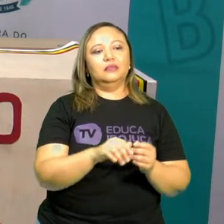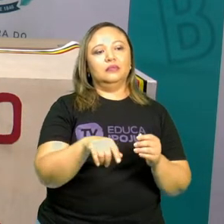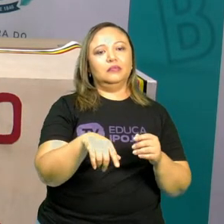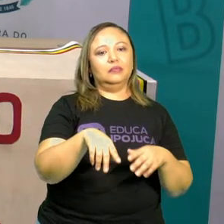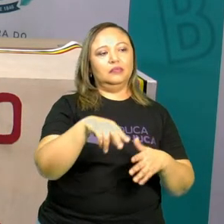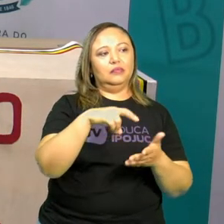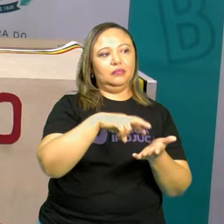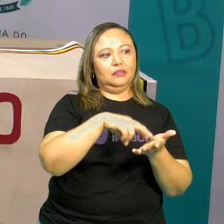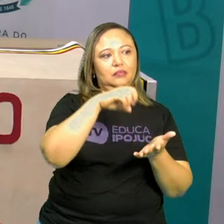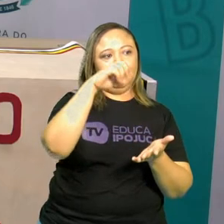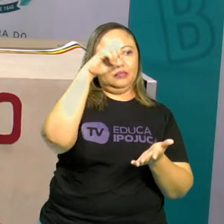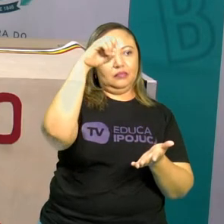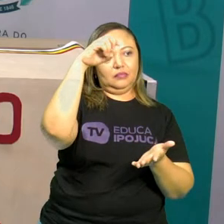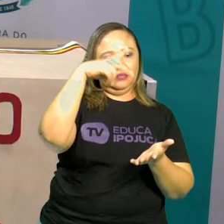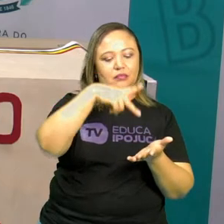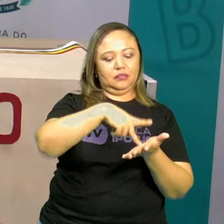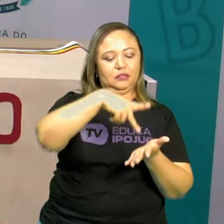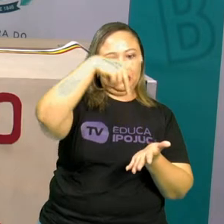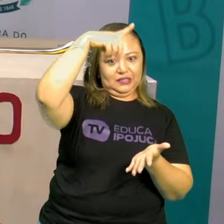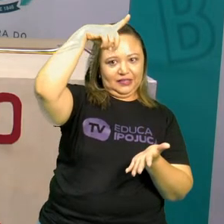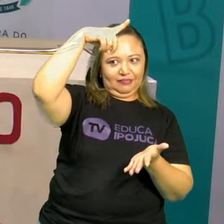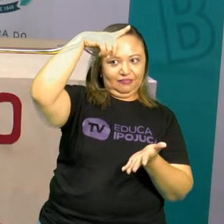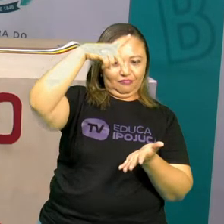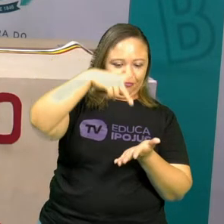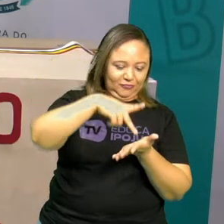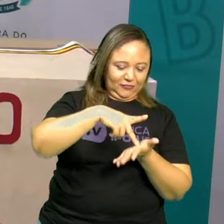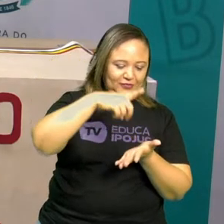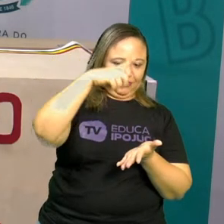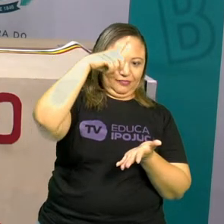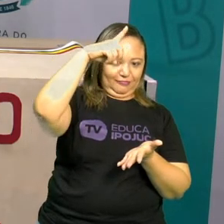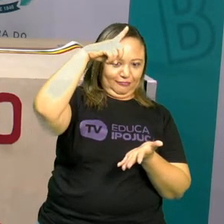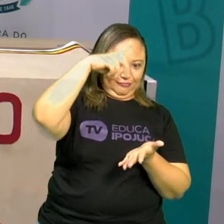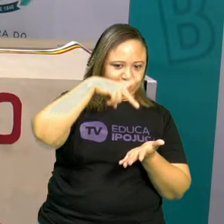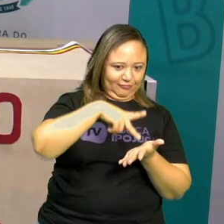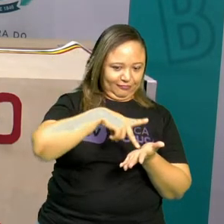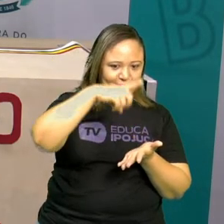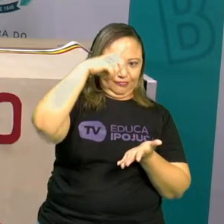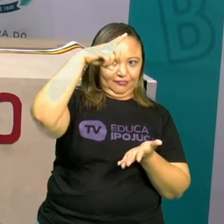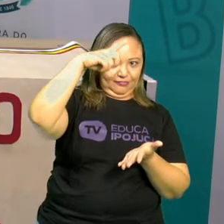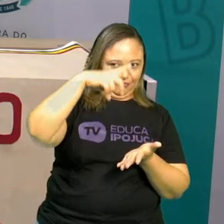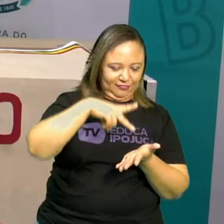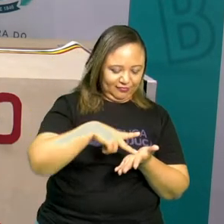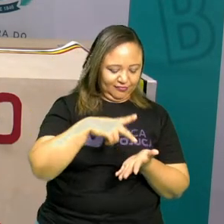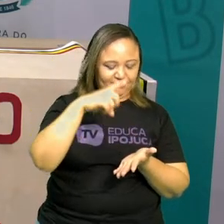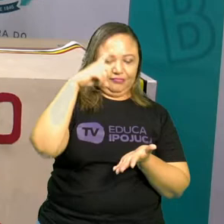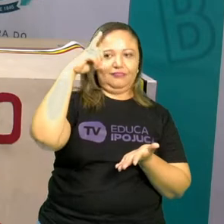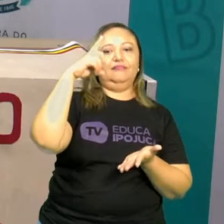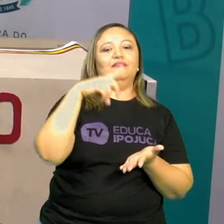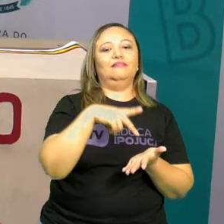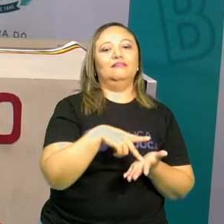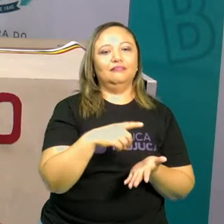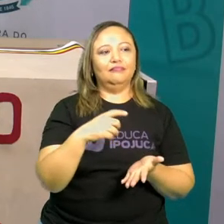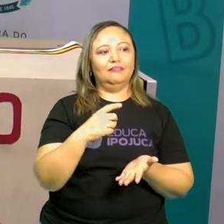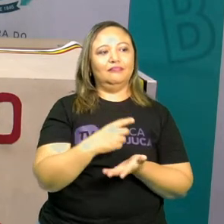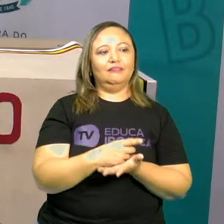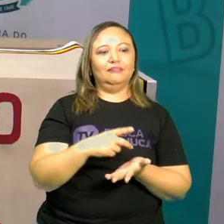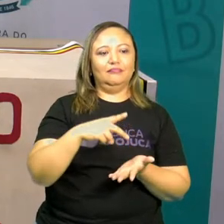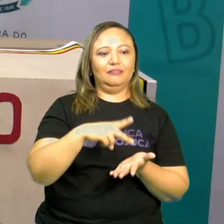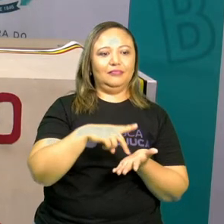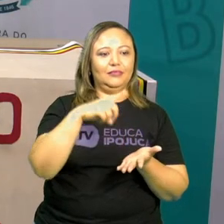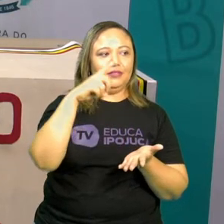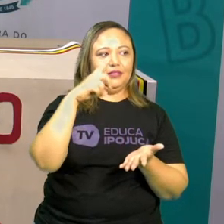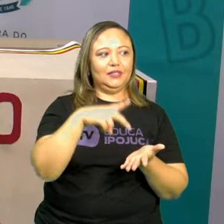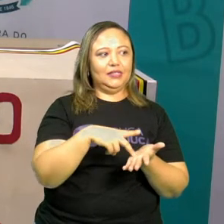Pular num pé só, ó. Com um pezinho só. Dá alguns pulinhos